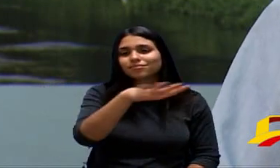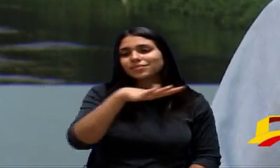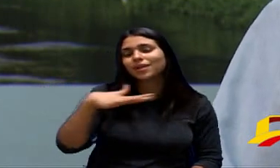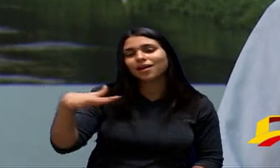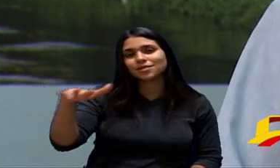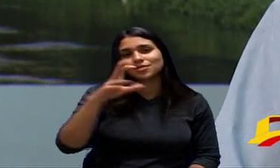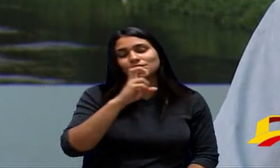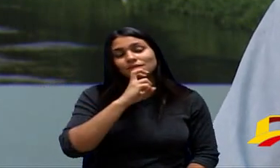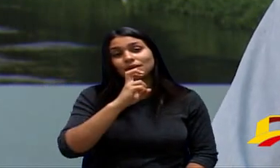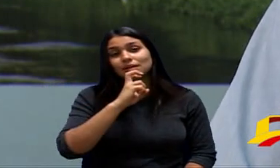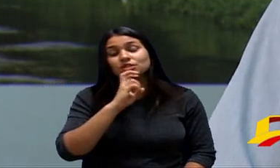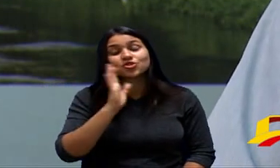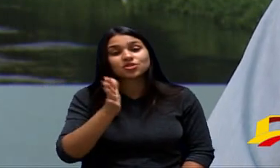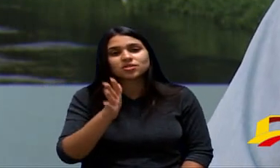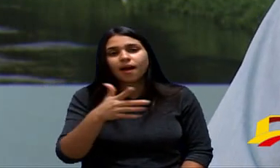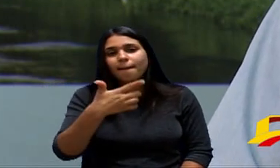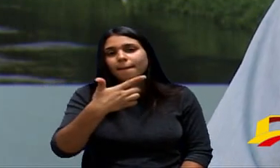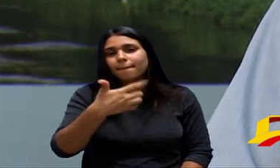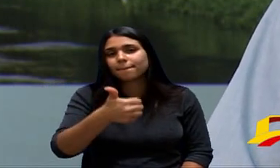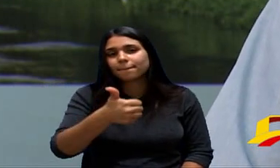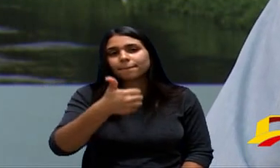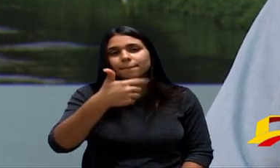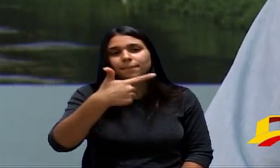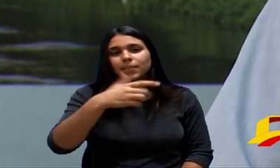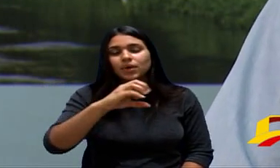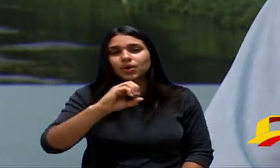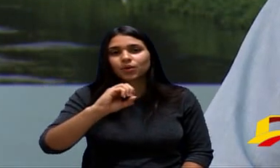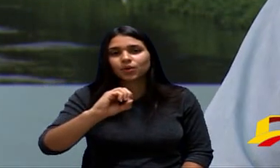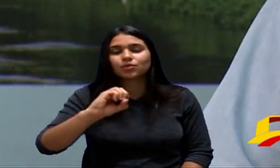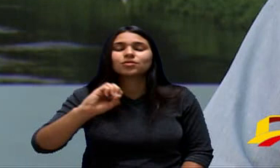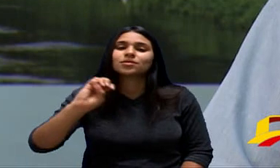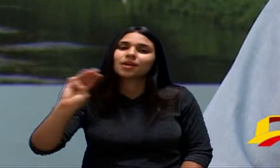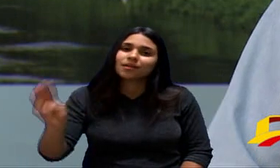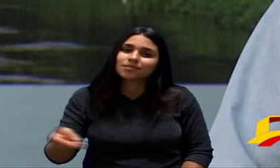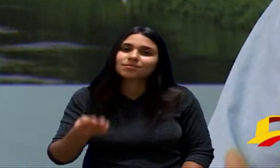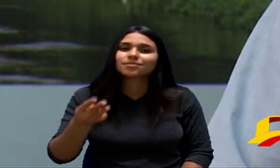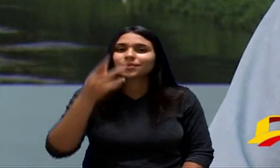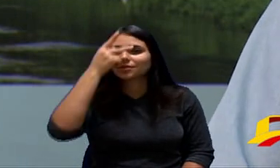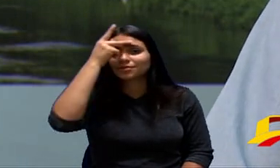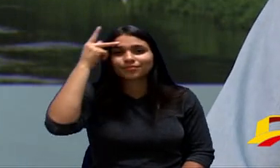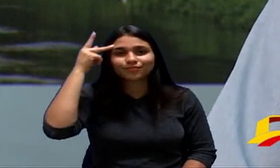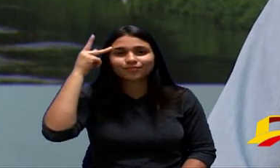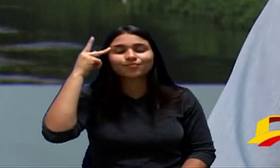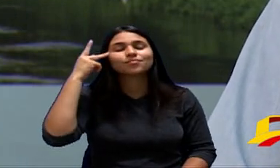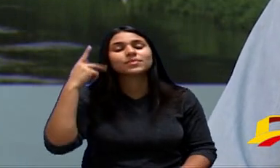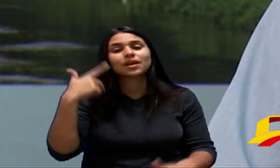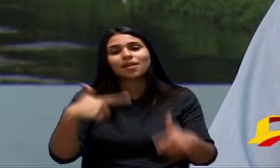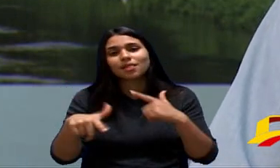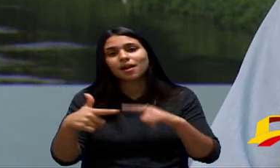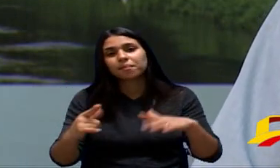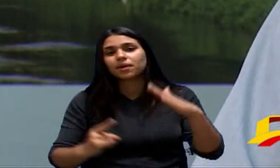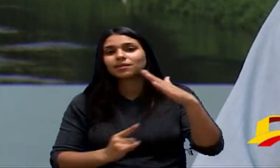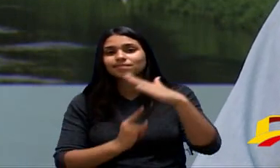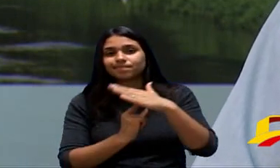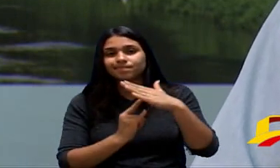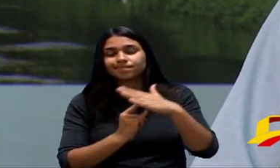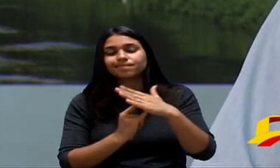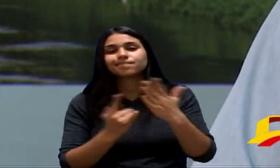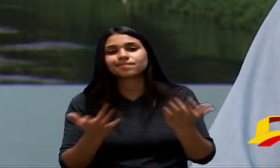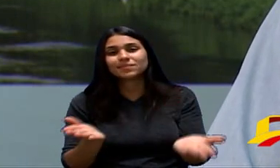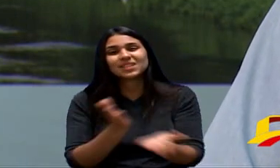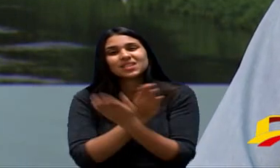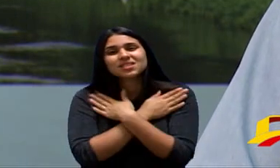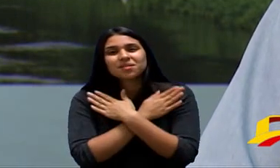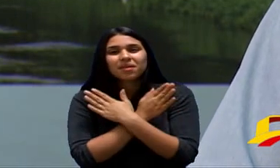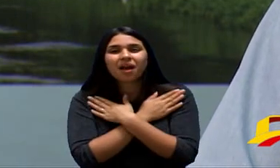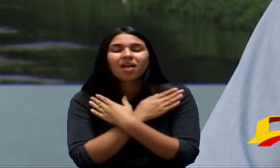Que São Mais De 1.200 Empregados Que Deixaria De Levar O Seu Alimento Para Casa Deixaria